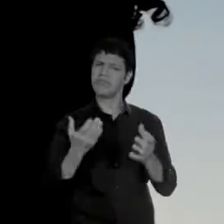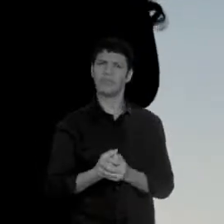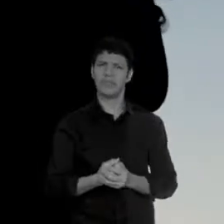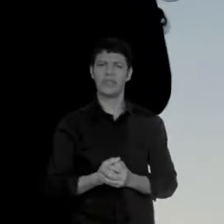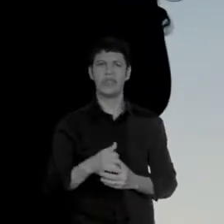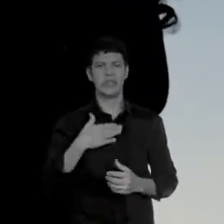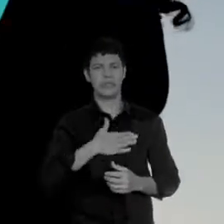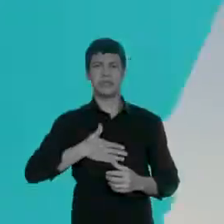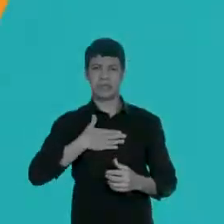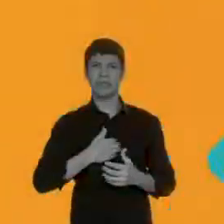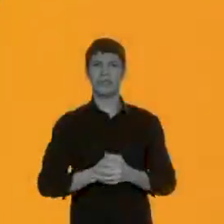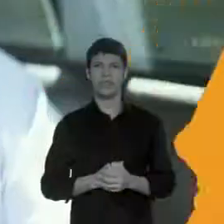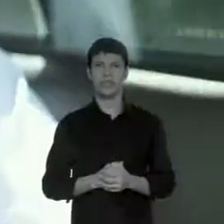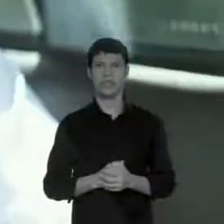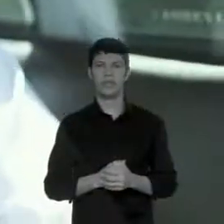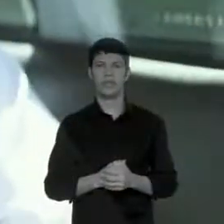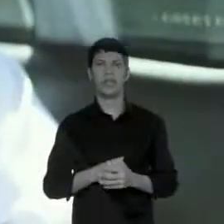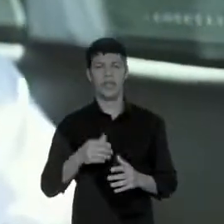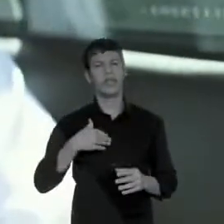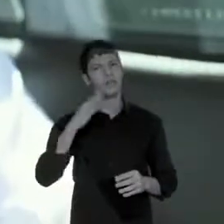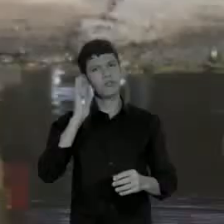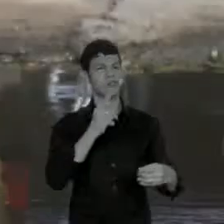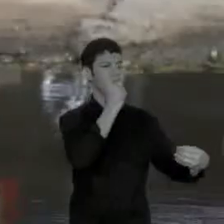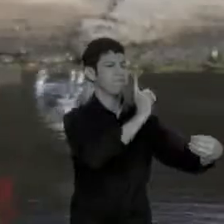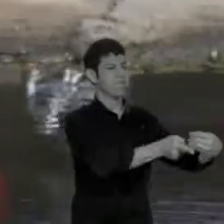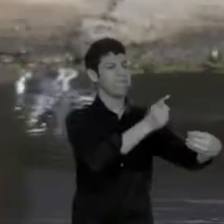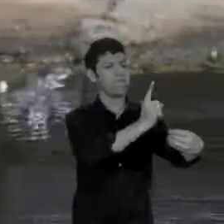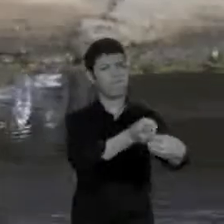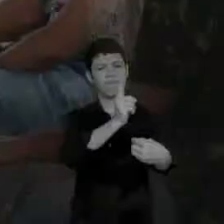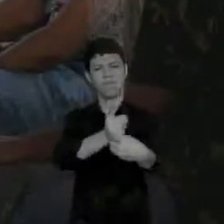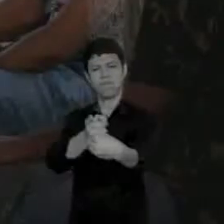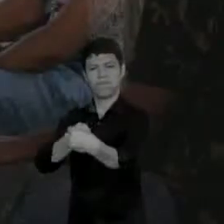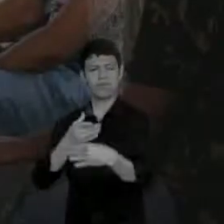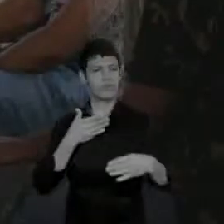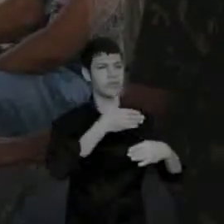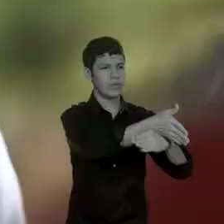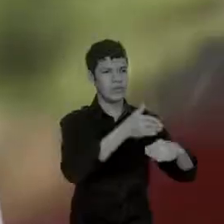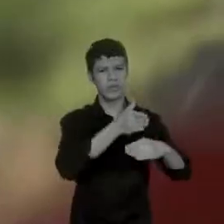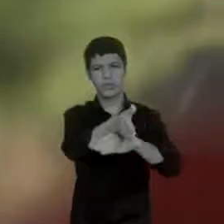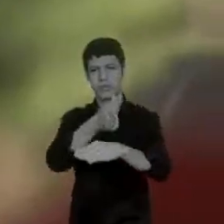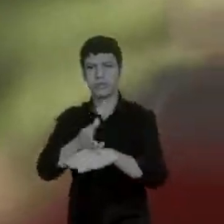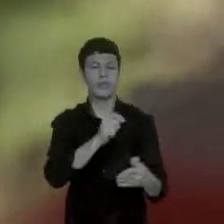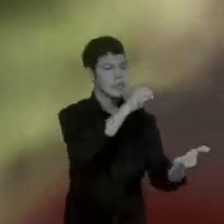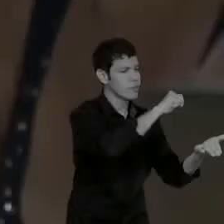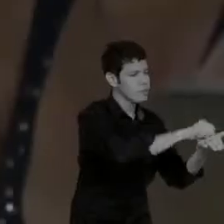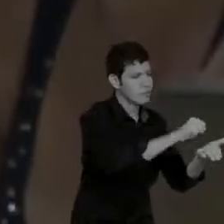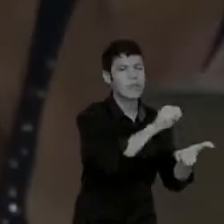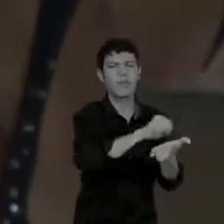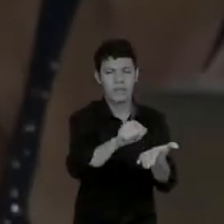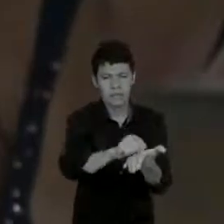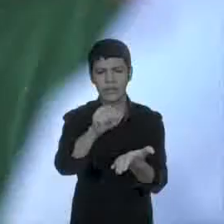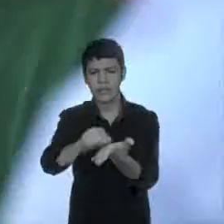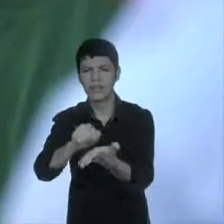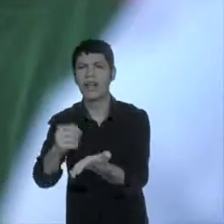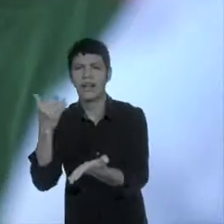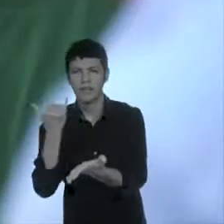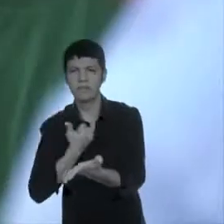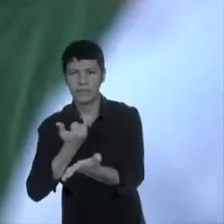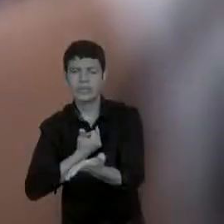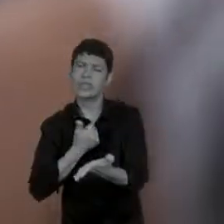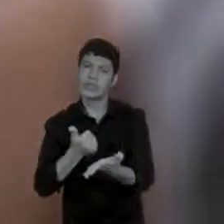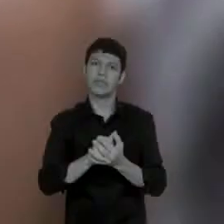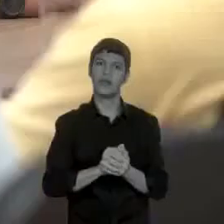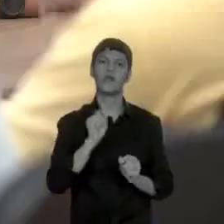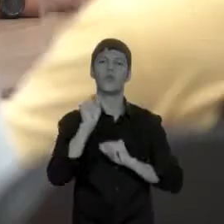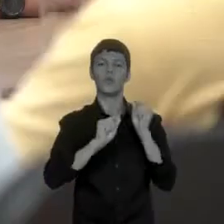acordo com o crime organizado. Tenho viajado muito e ouvido muito os amazonenses, para